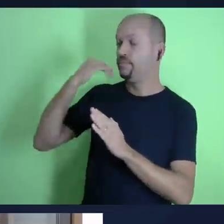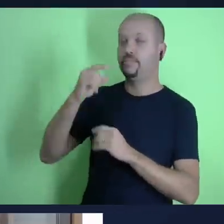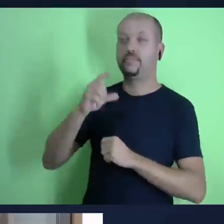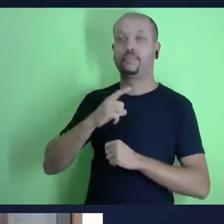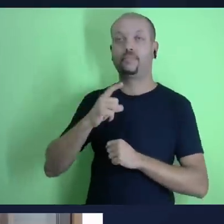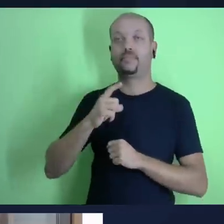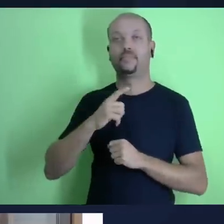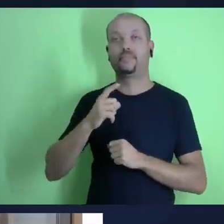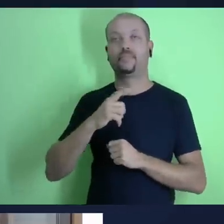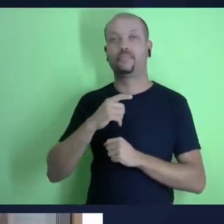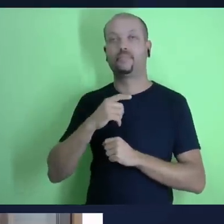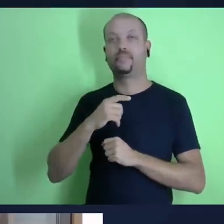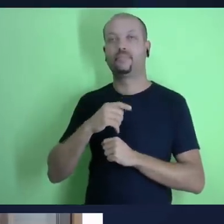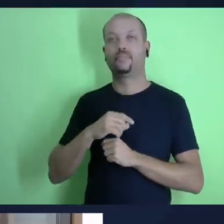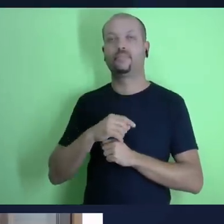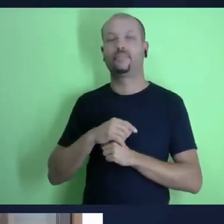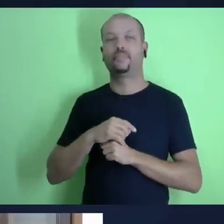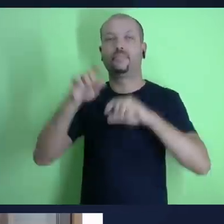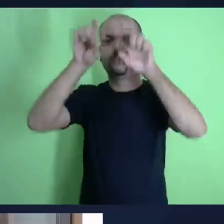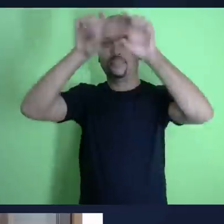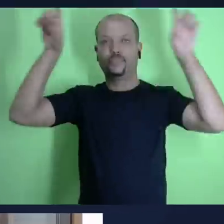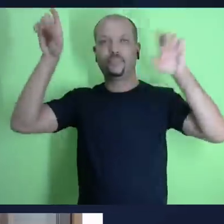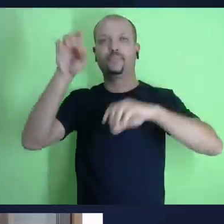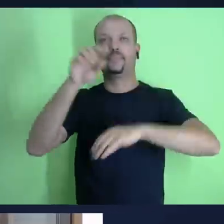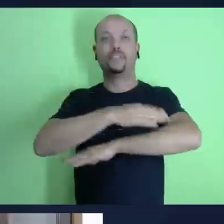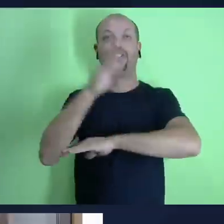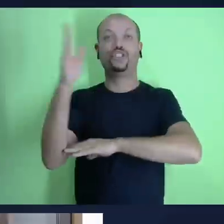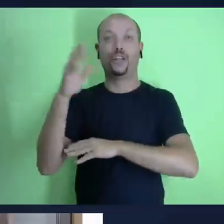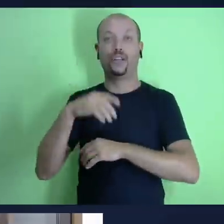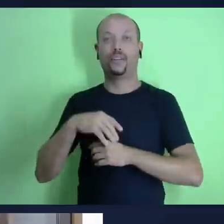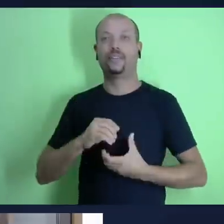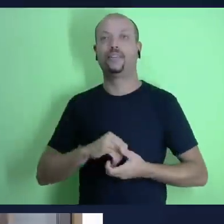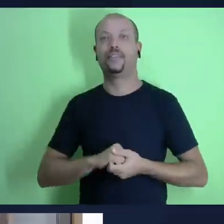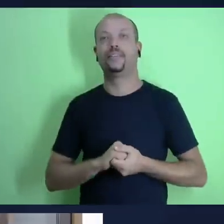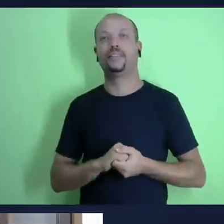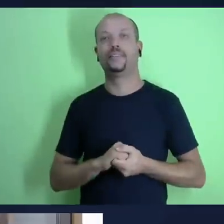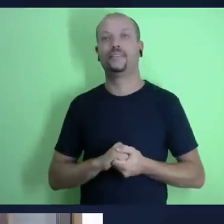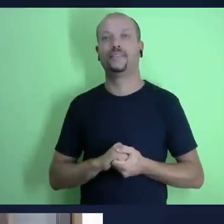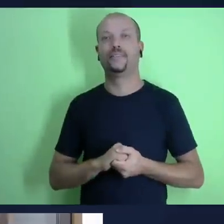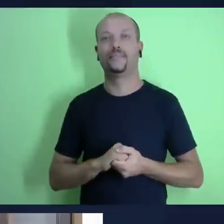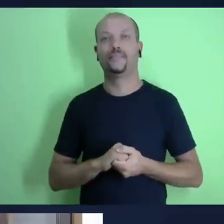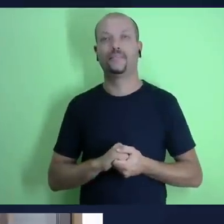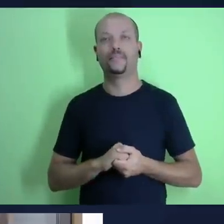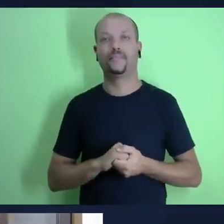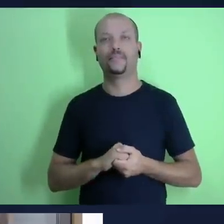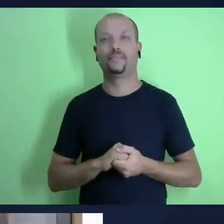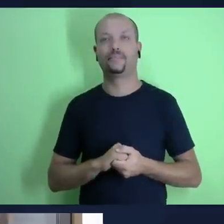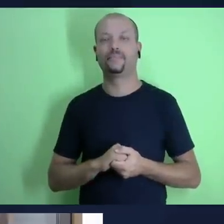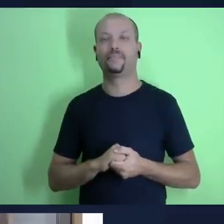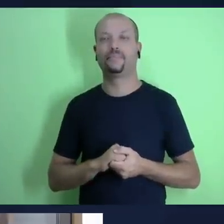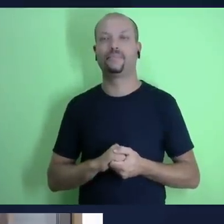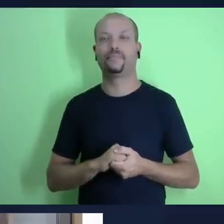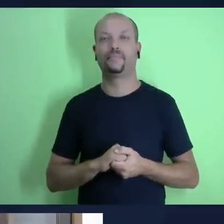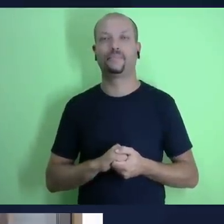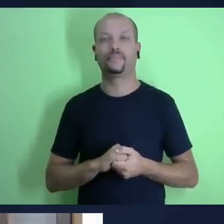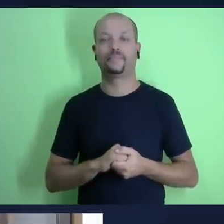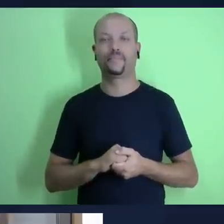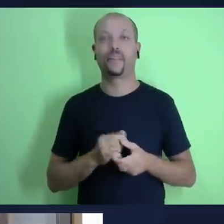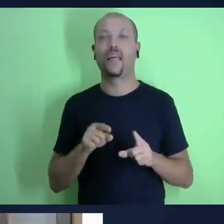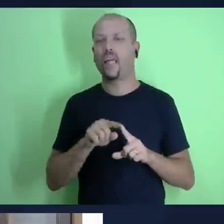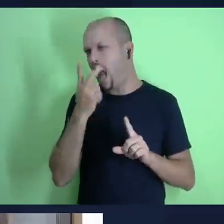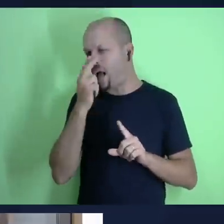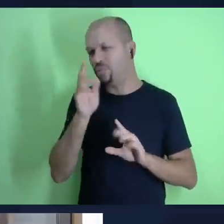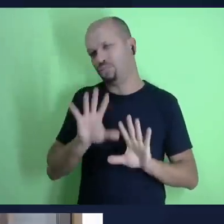tô aqui na minha casa o fundo tem a cortina da janela da frente da nossa casa aqui na sala de